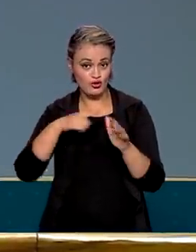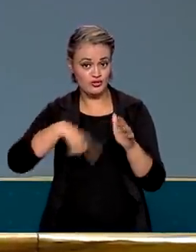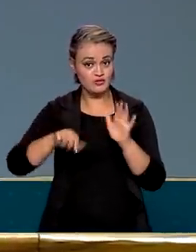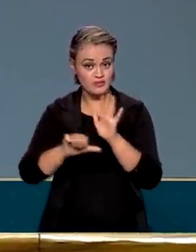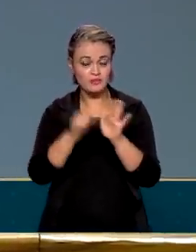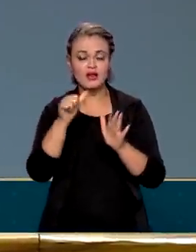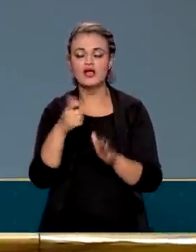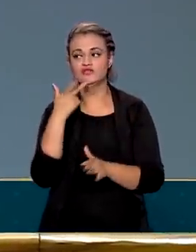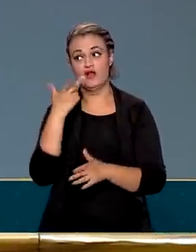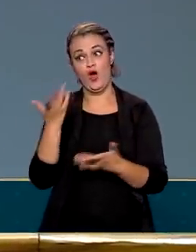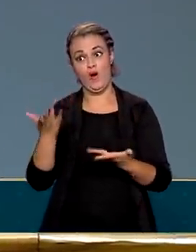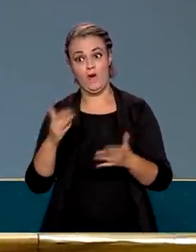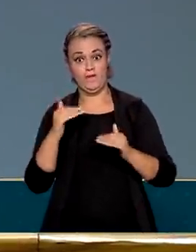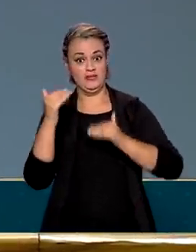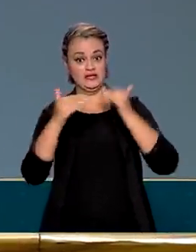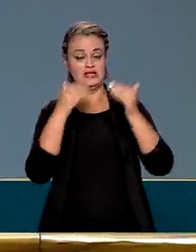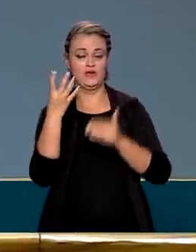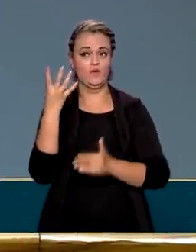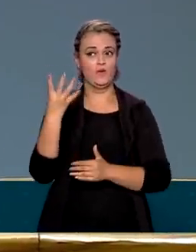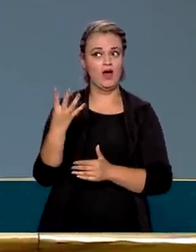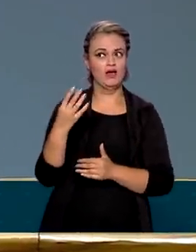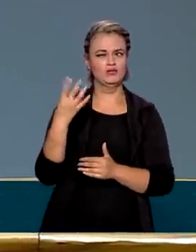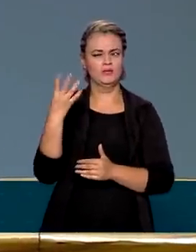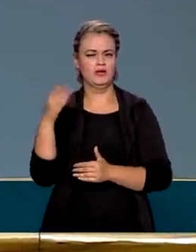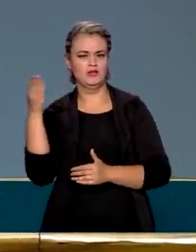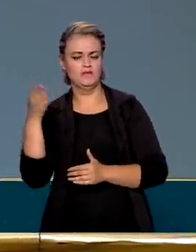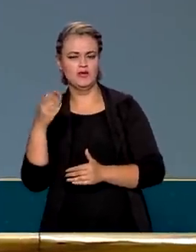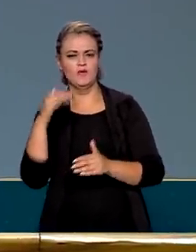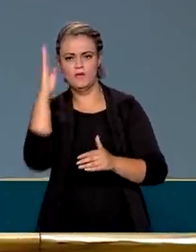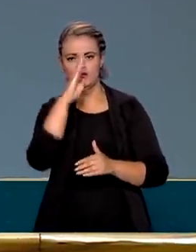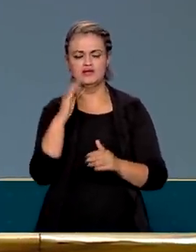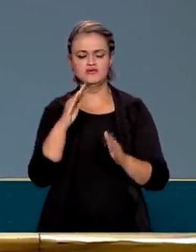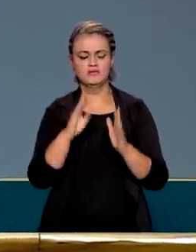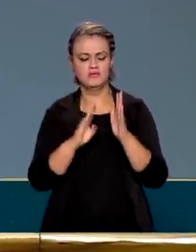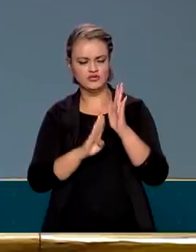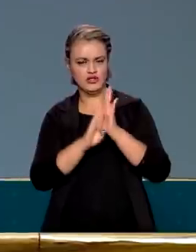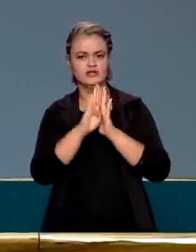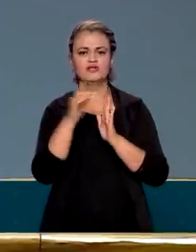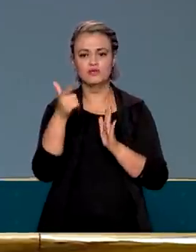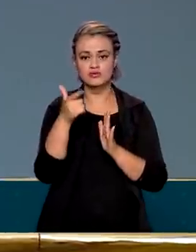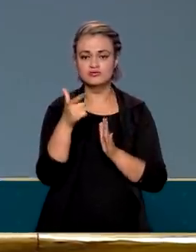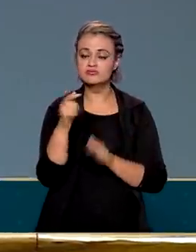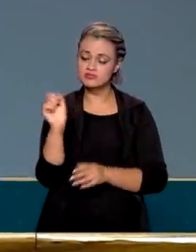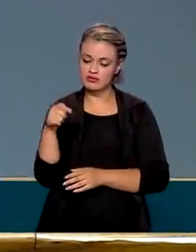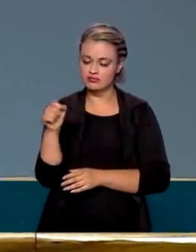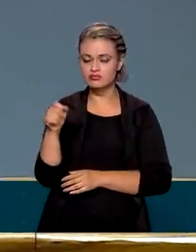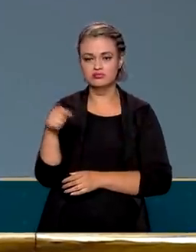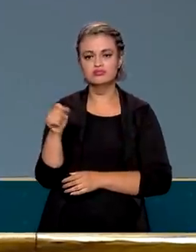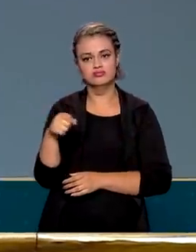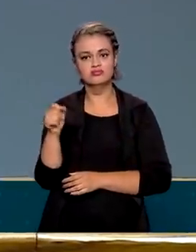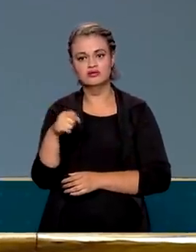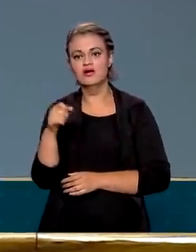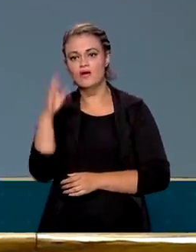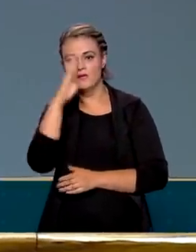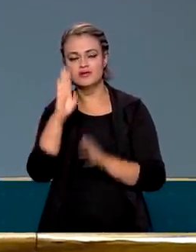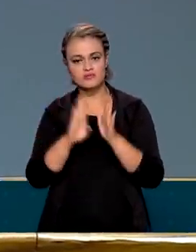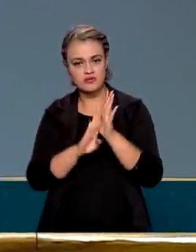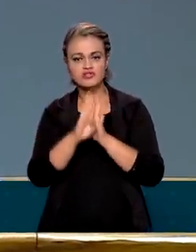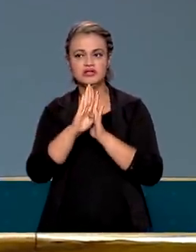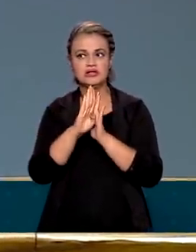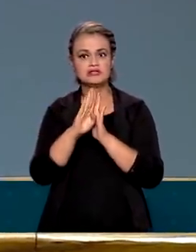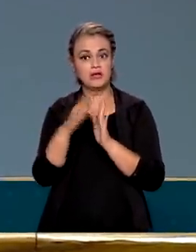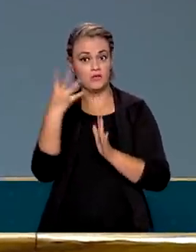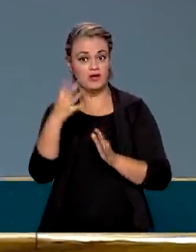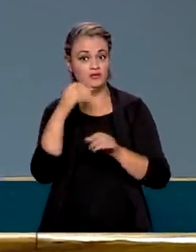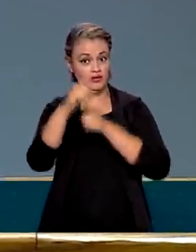Aí você fala assim, bom, mas em vez de crescer 4 ou 4,5, o Brasil pode crescer 2? Sim. Porque o Brasil poderia crescer 4 ano que